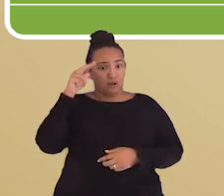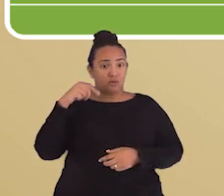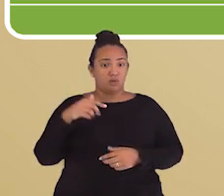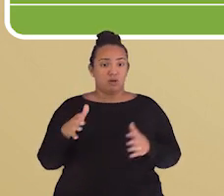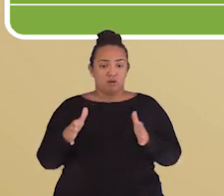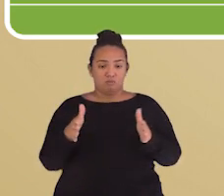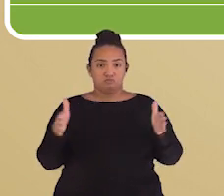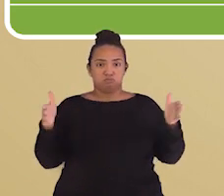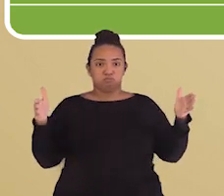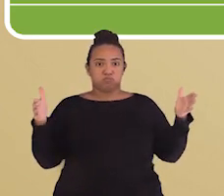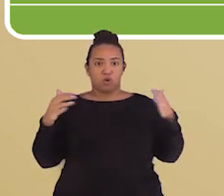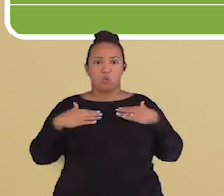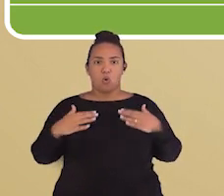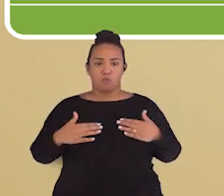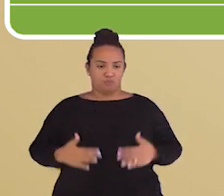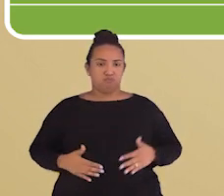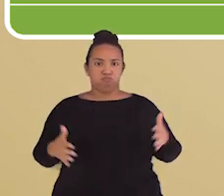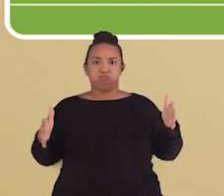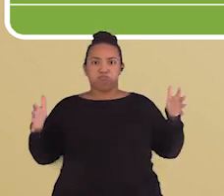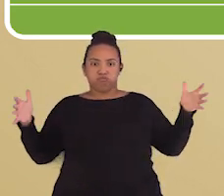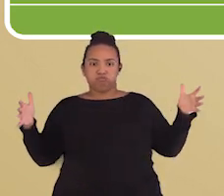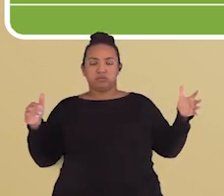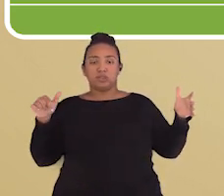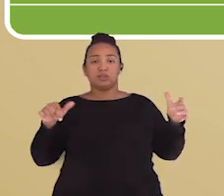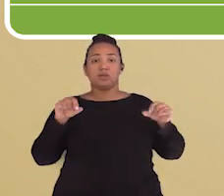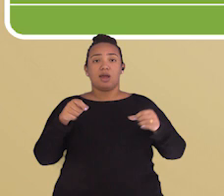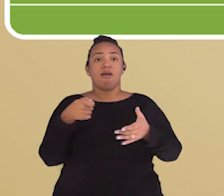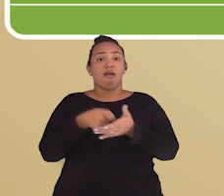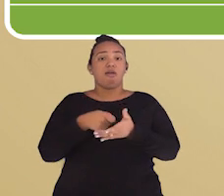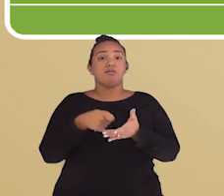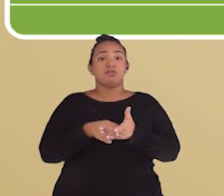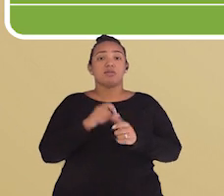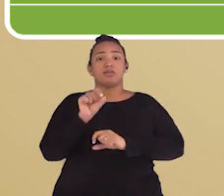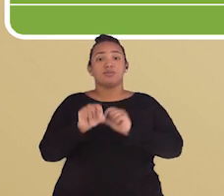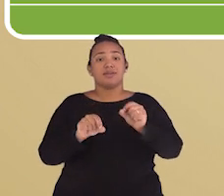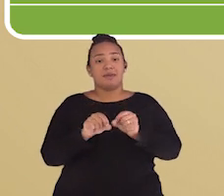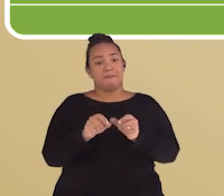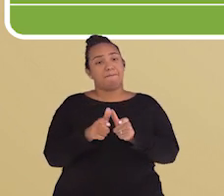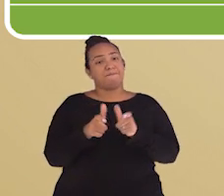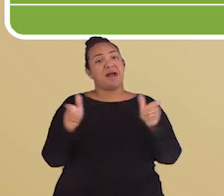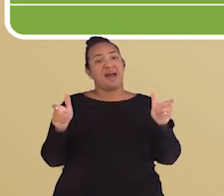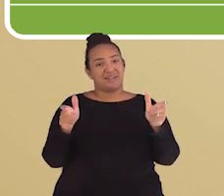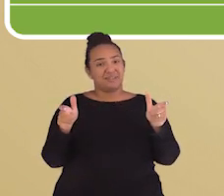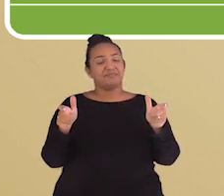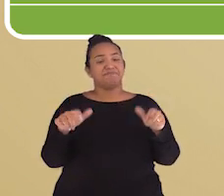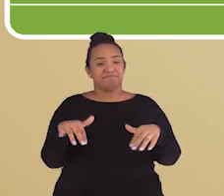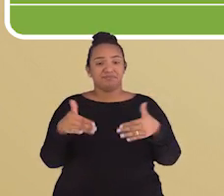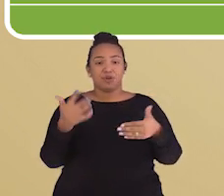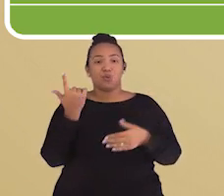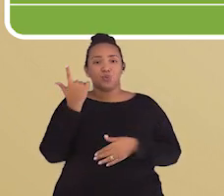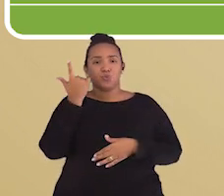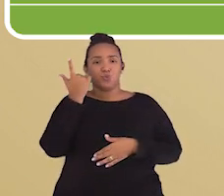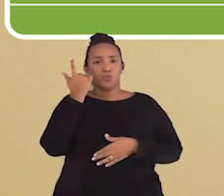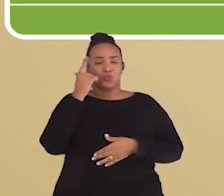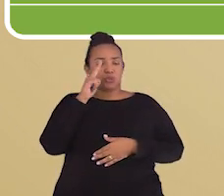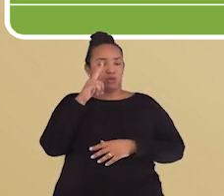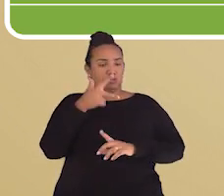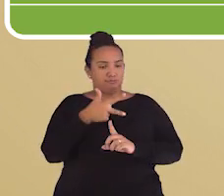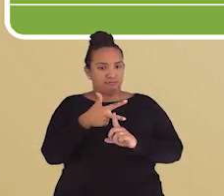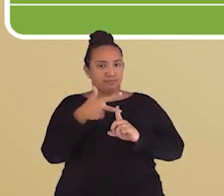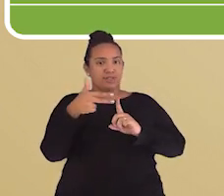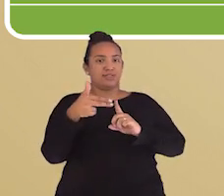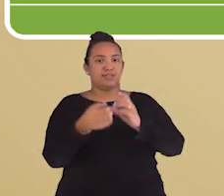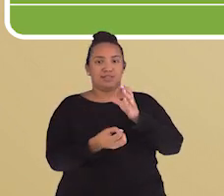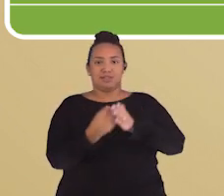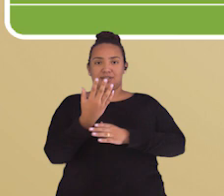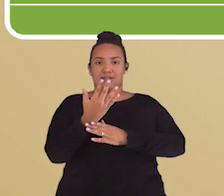físico, cavalo, tá gente? Então, sua resistência vai ser o quê? Maior. Então, ele consegue resistir e produzir os